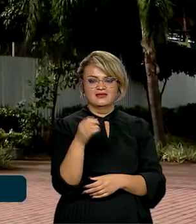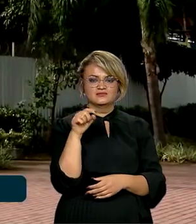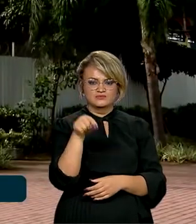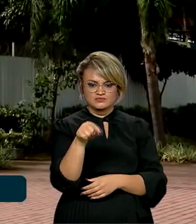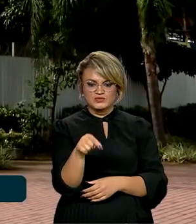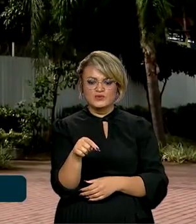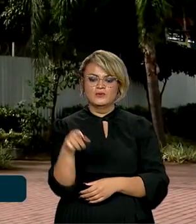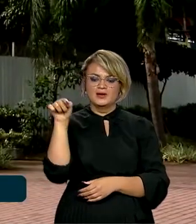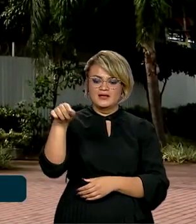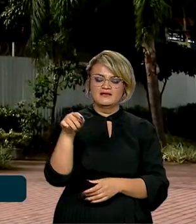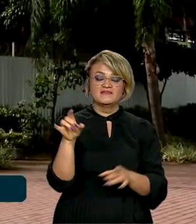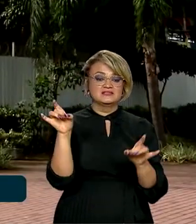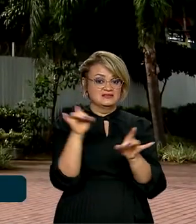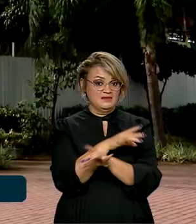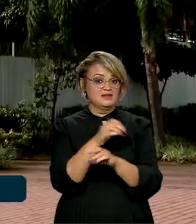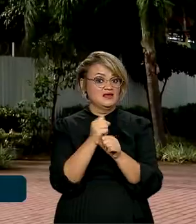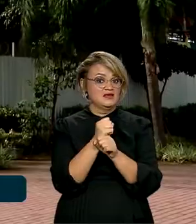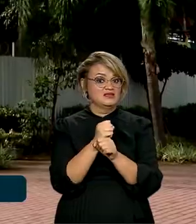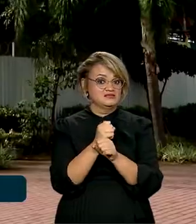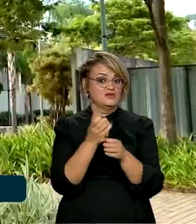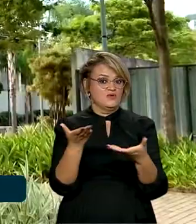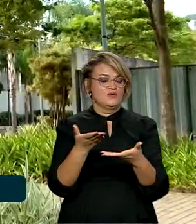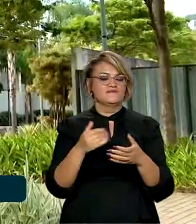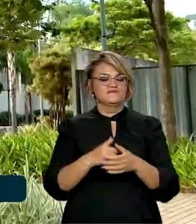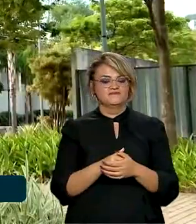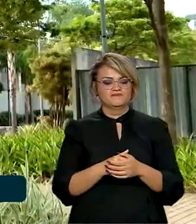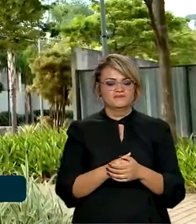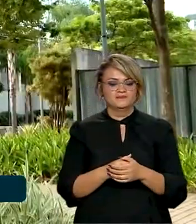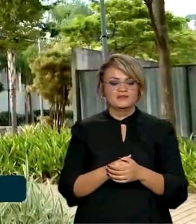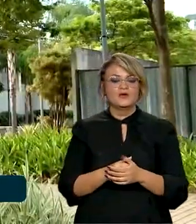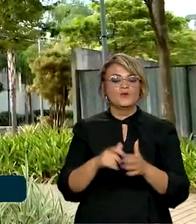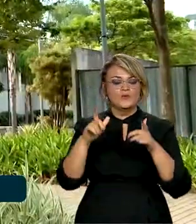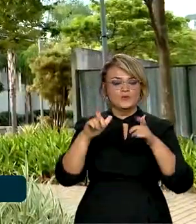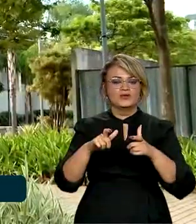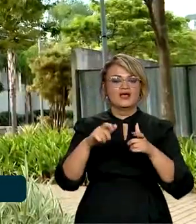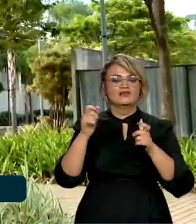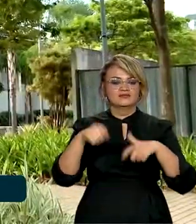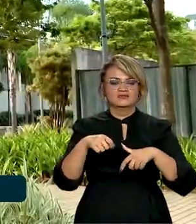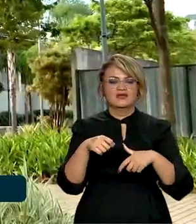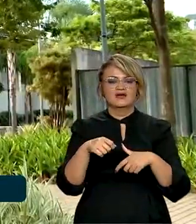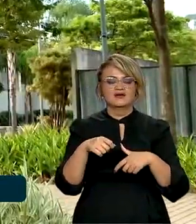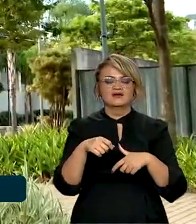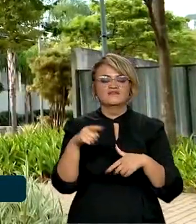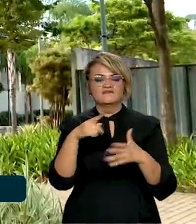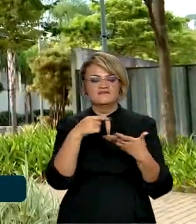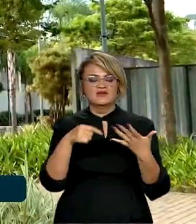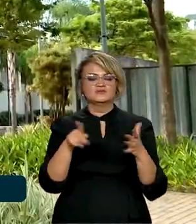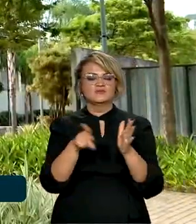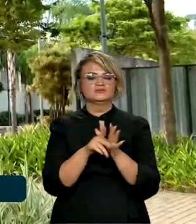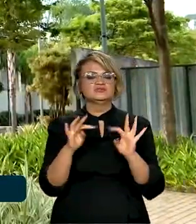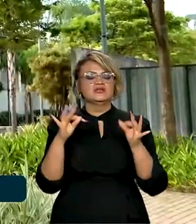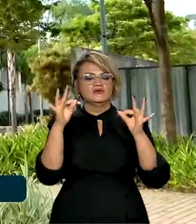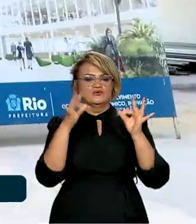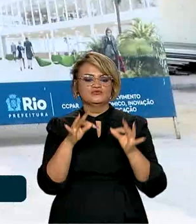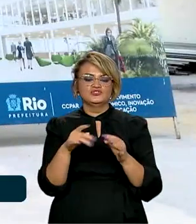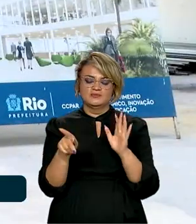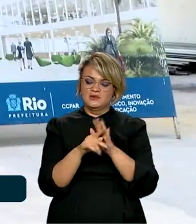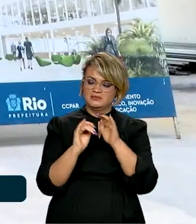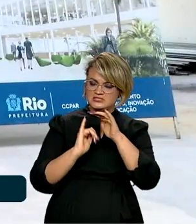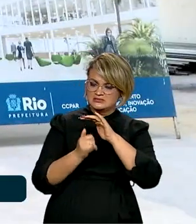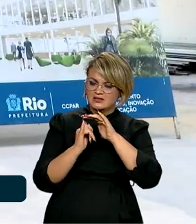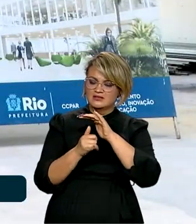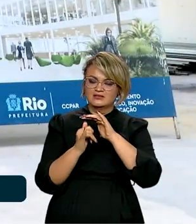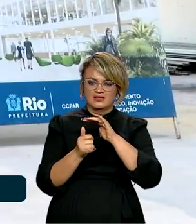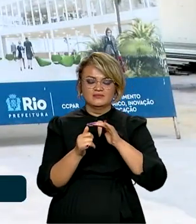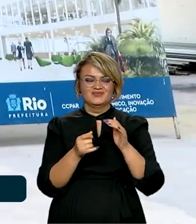e ficará pronta ainda neste semestre. O espaço vai abrigar um núcleo de tecnologia para startups, como